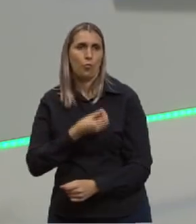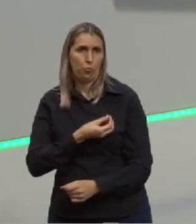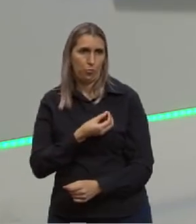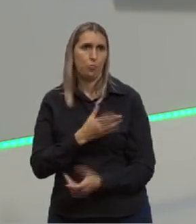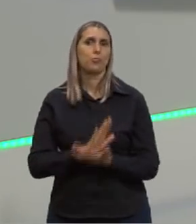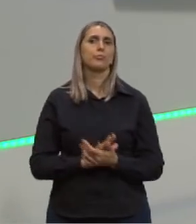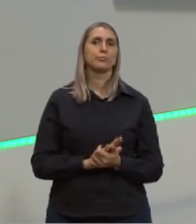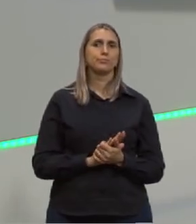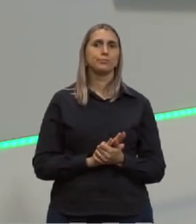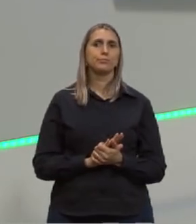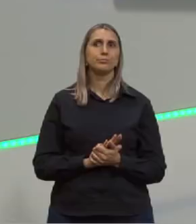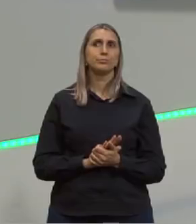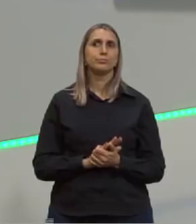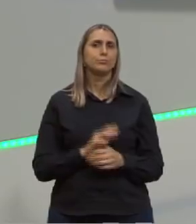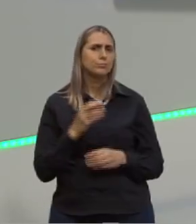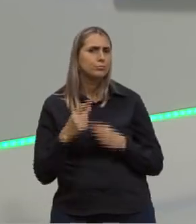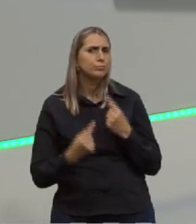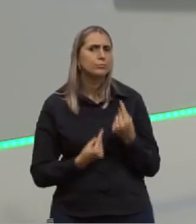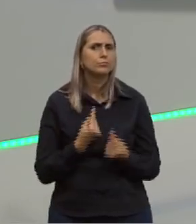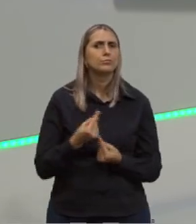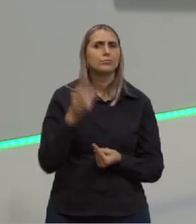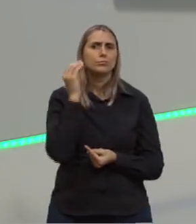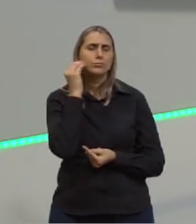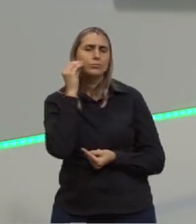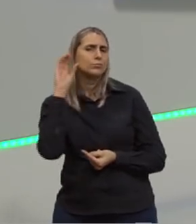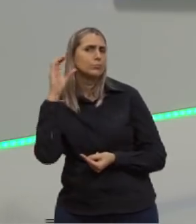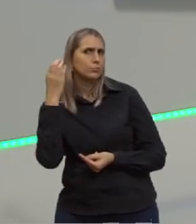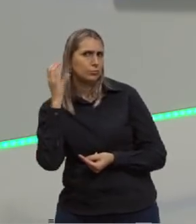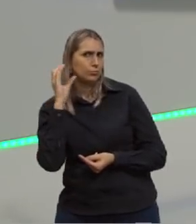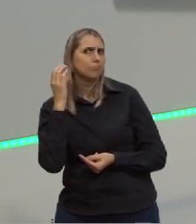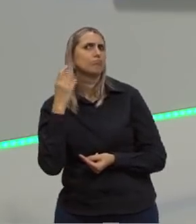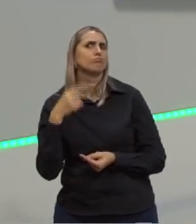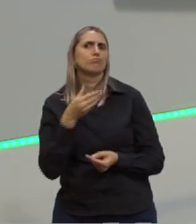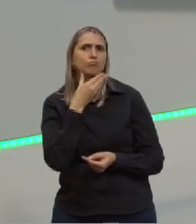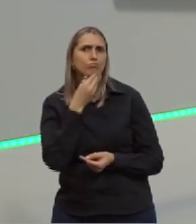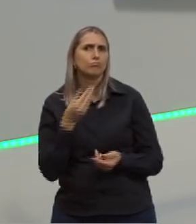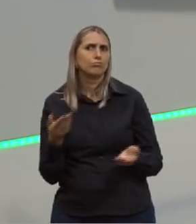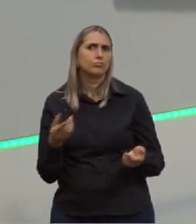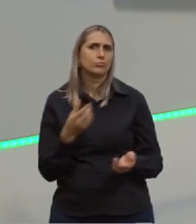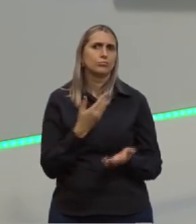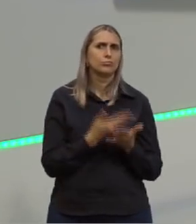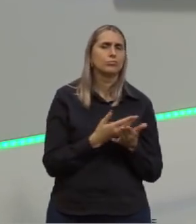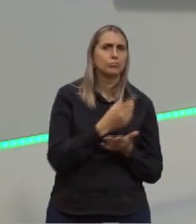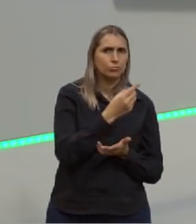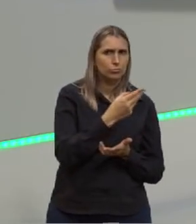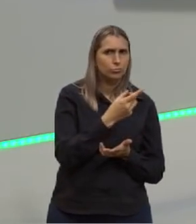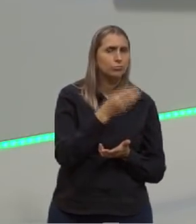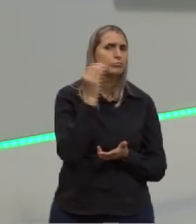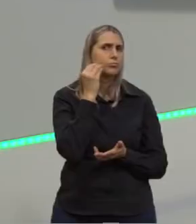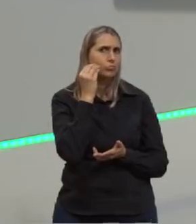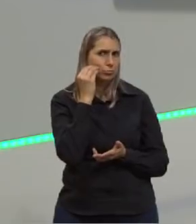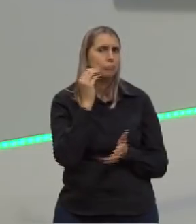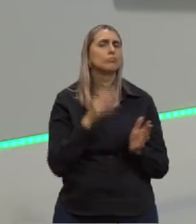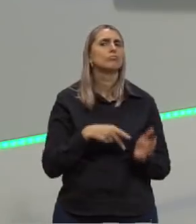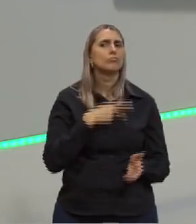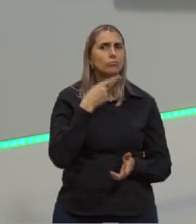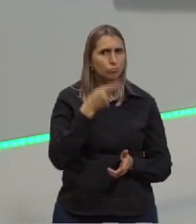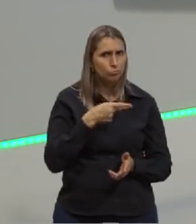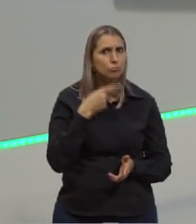Beleza. Com alguns experimentos cientistas, inclusive da nossa aula 12, eu coloquei, esses experimentos já citei,